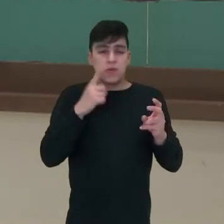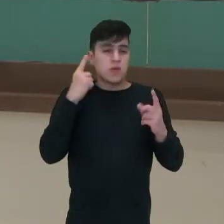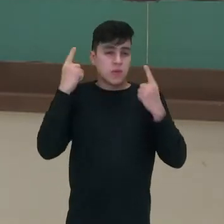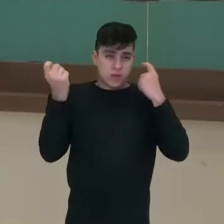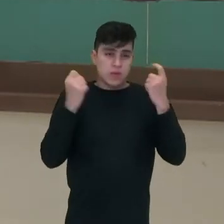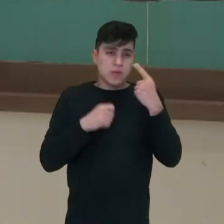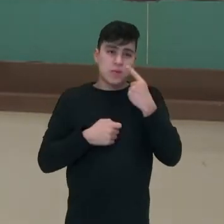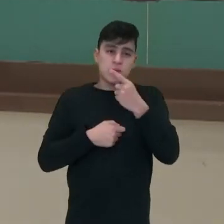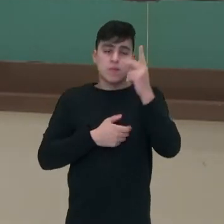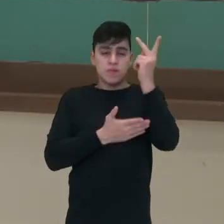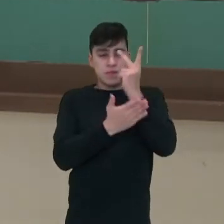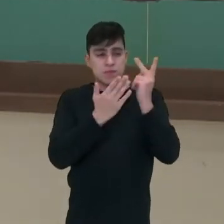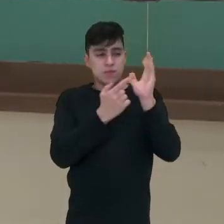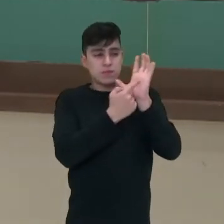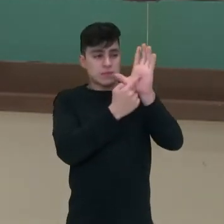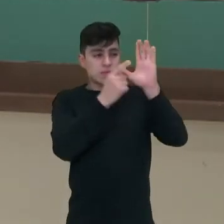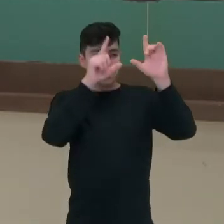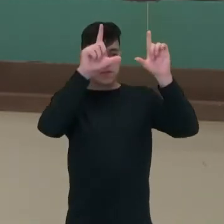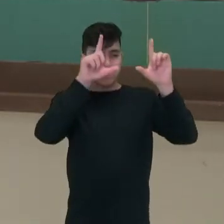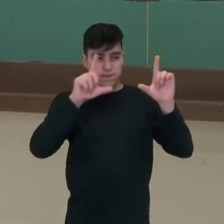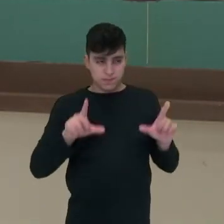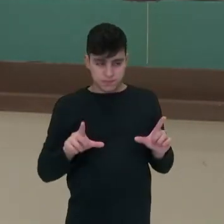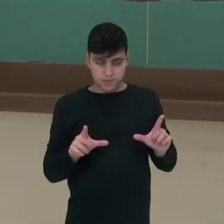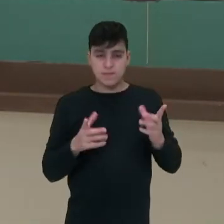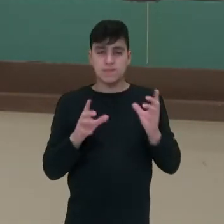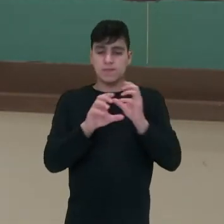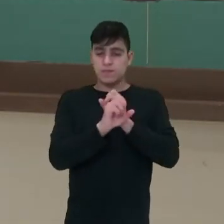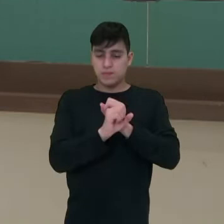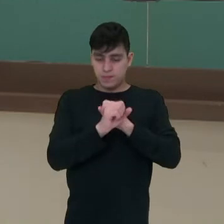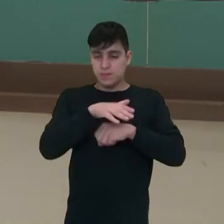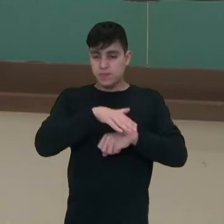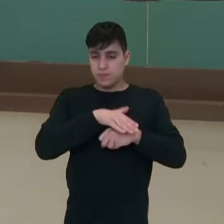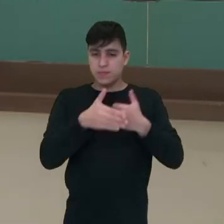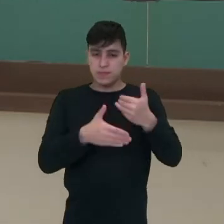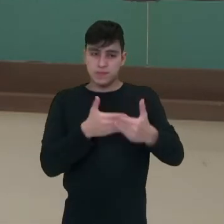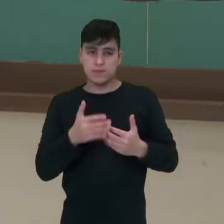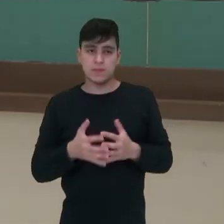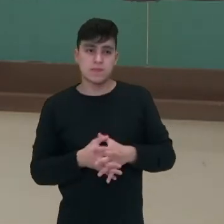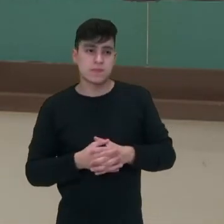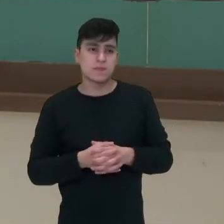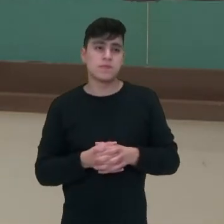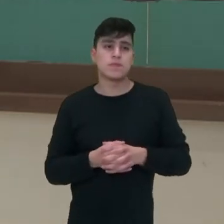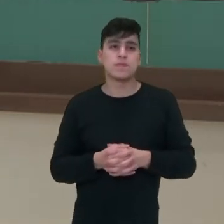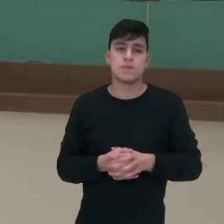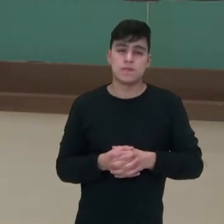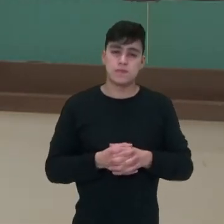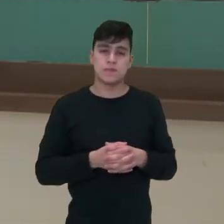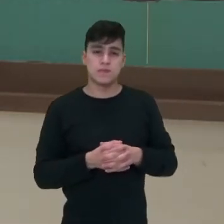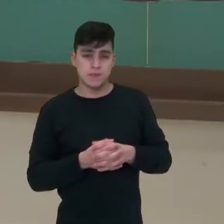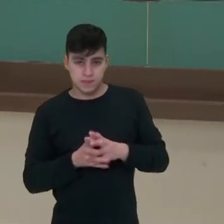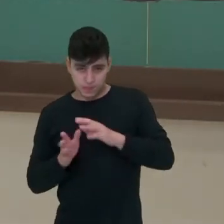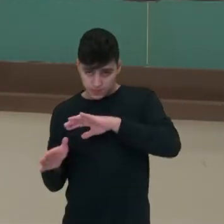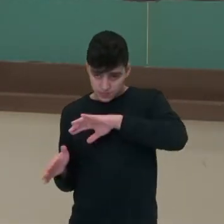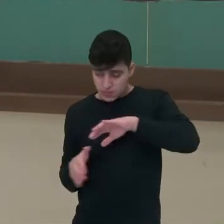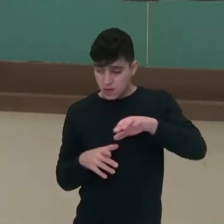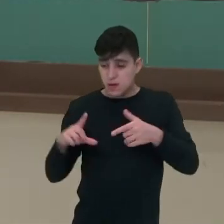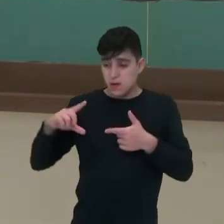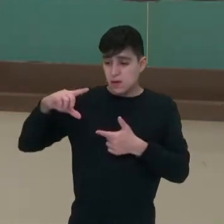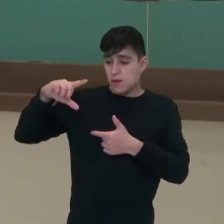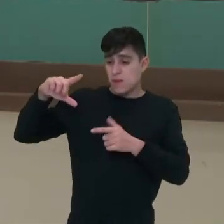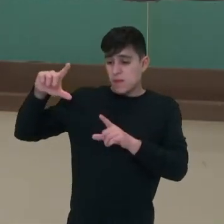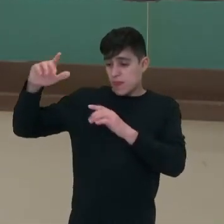figuras ali, né? Para identificar as pausas, o tempo dessas pausas. Uma partitura não